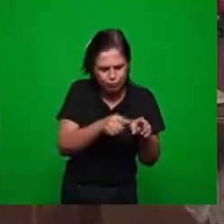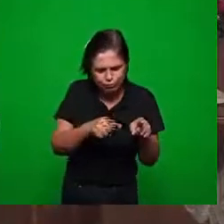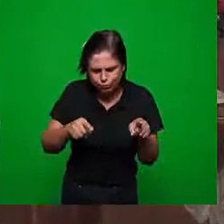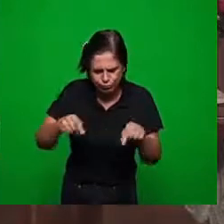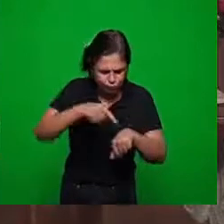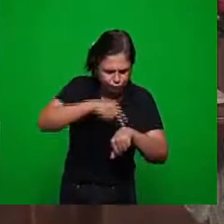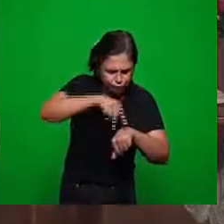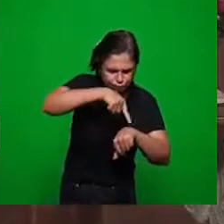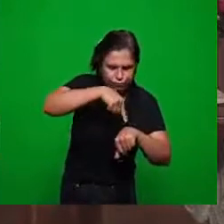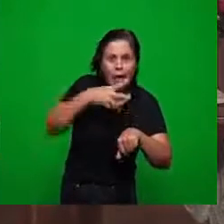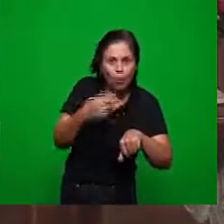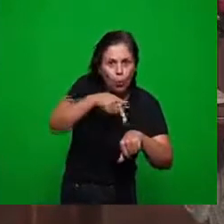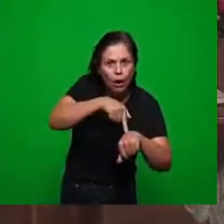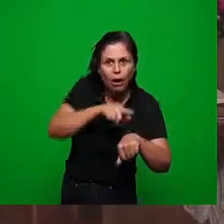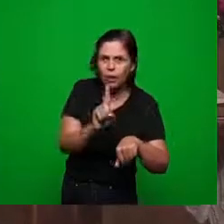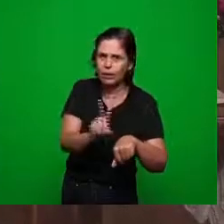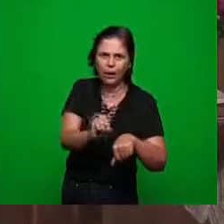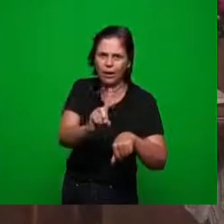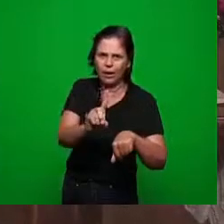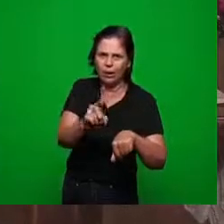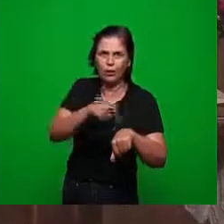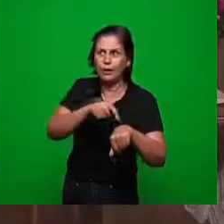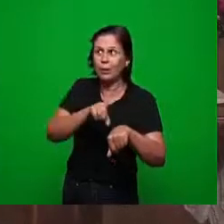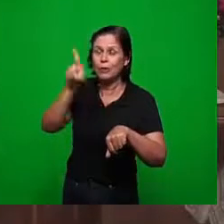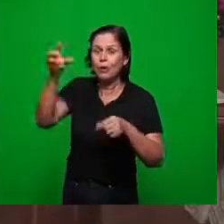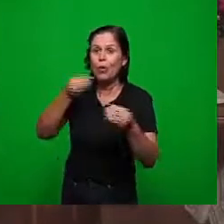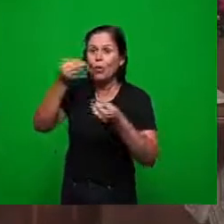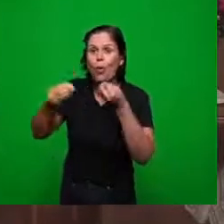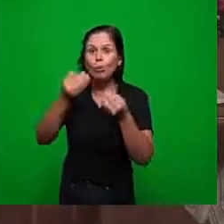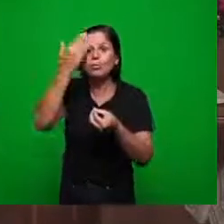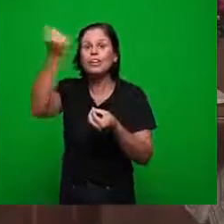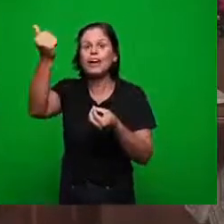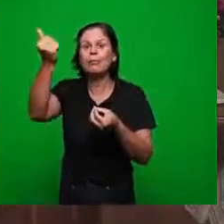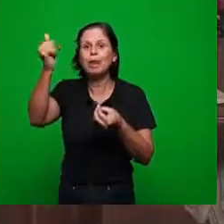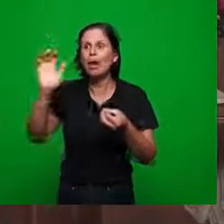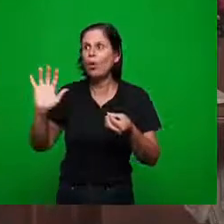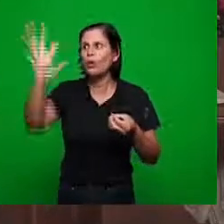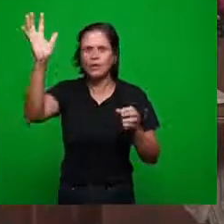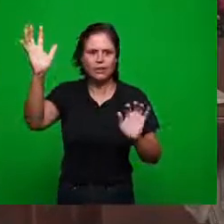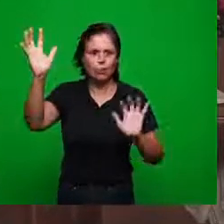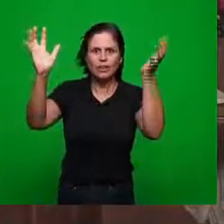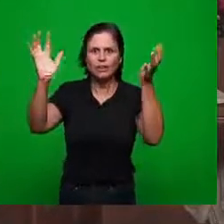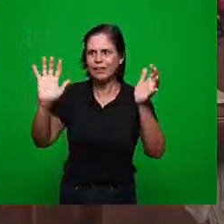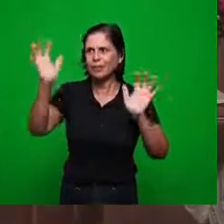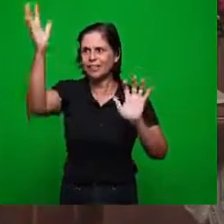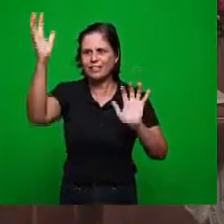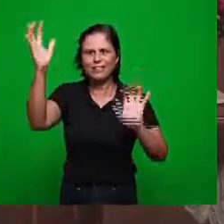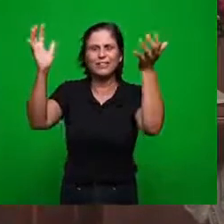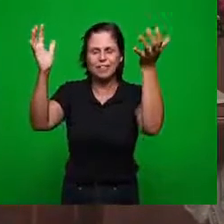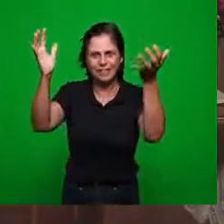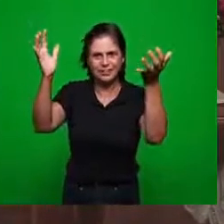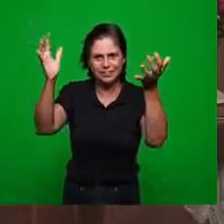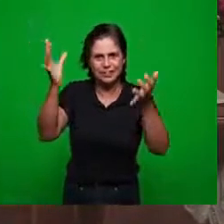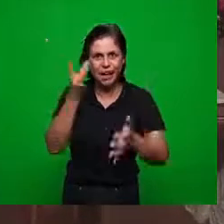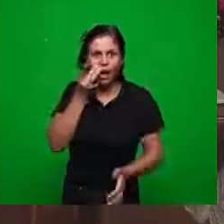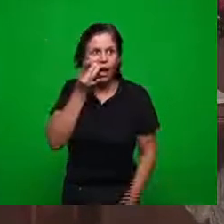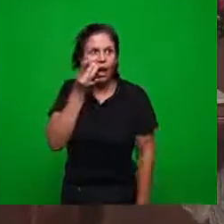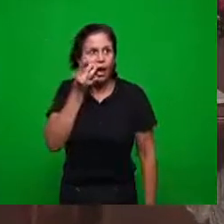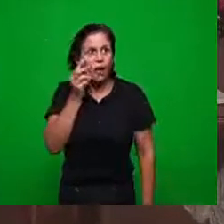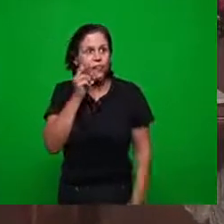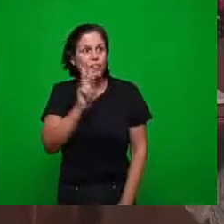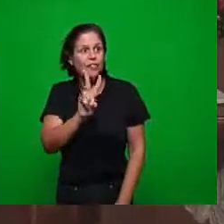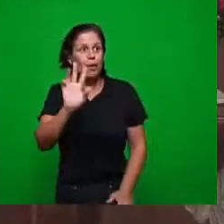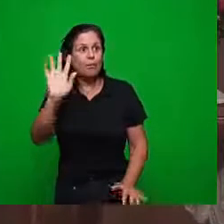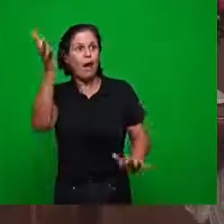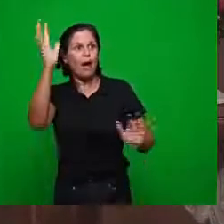proféticos que estão à nossa vista ocorrências visíveis claras